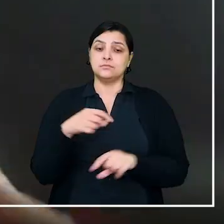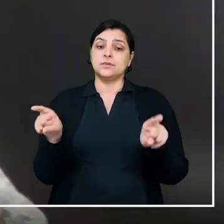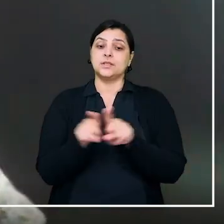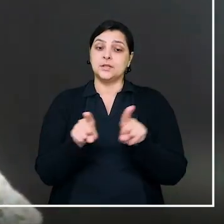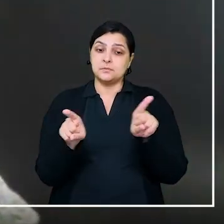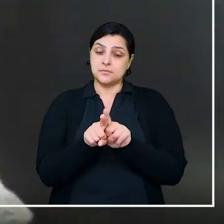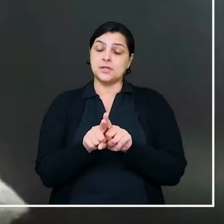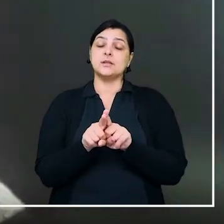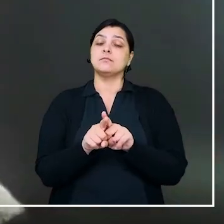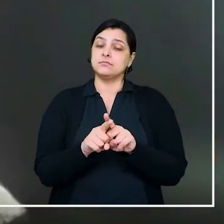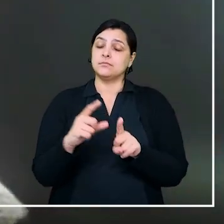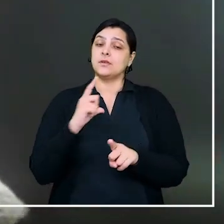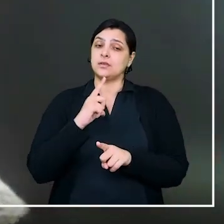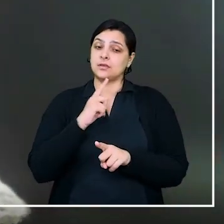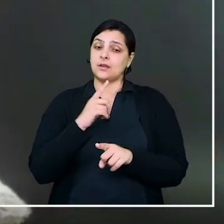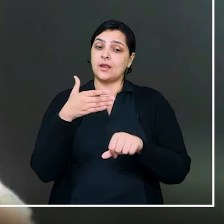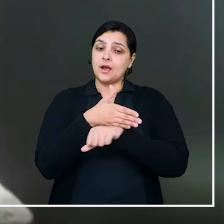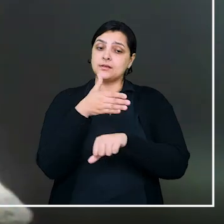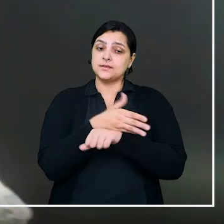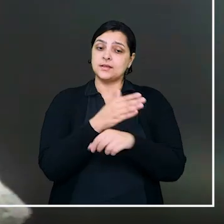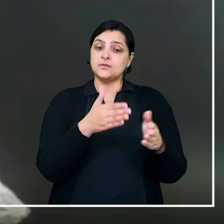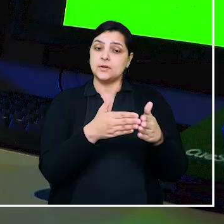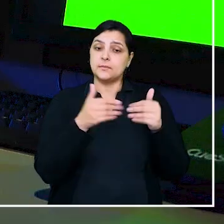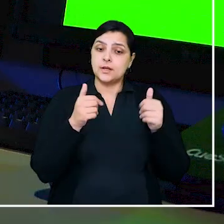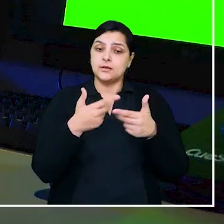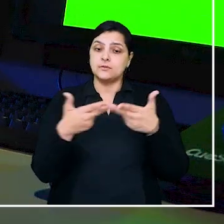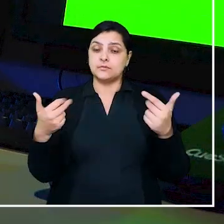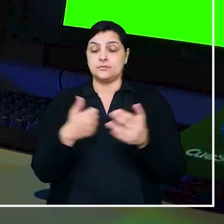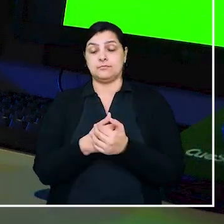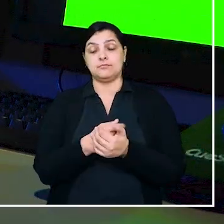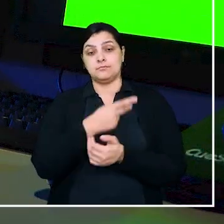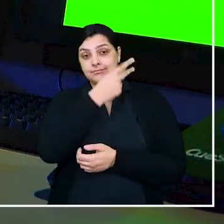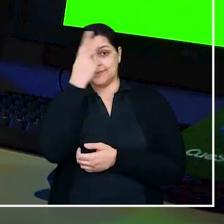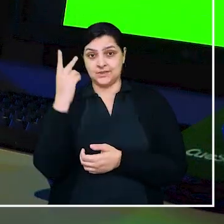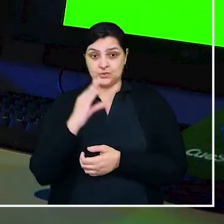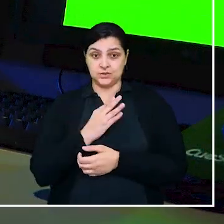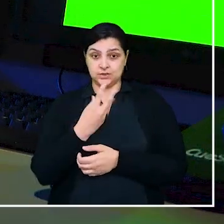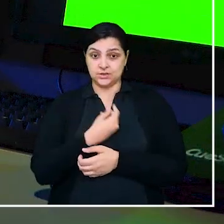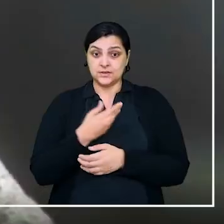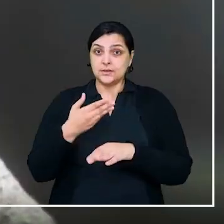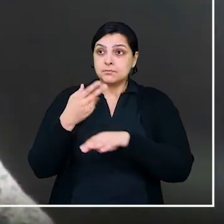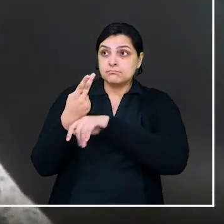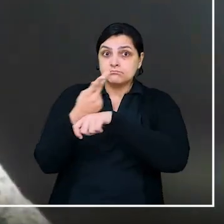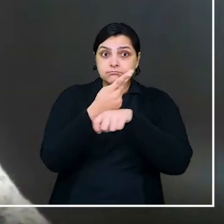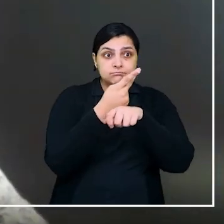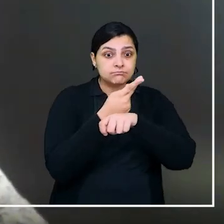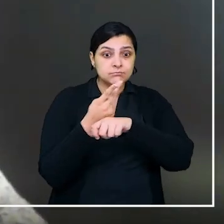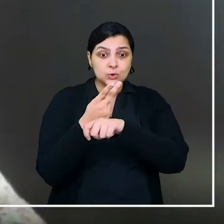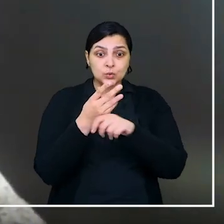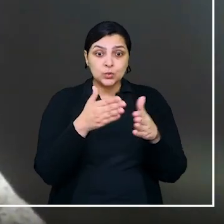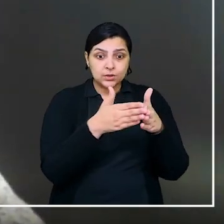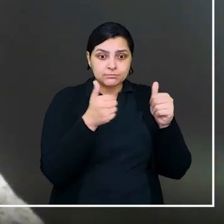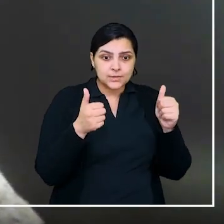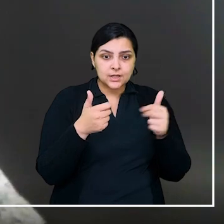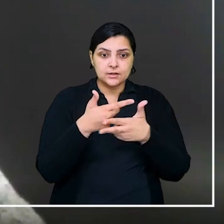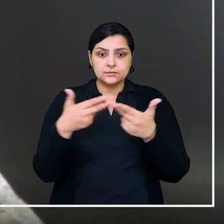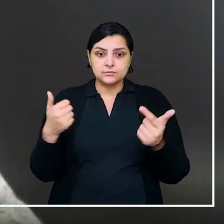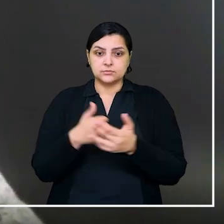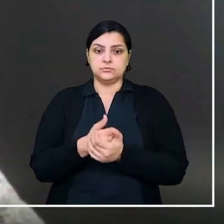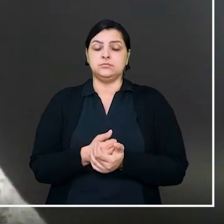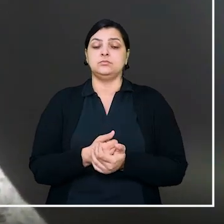inclusive quando se trata de acesso a crédito. Quando pessoas trans e travestis vão em busca desse crédito,